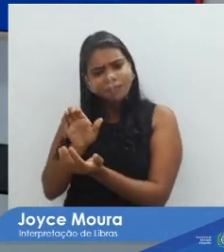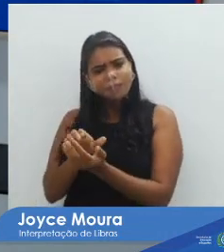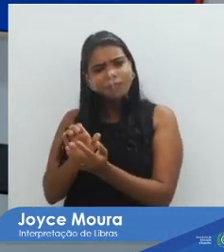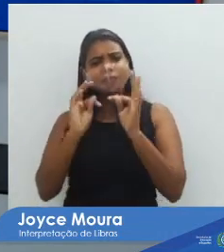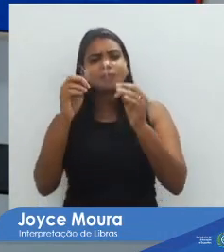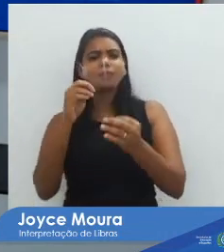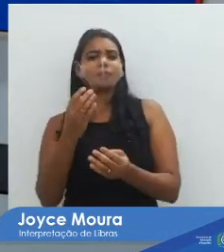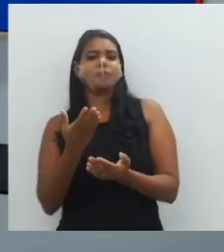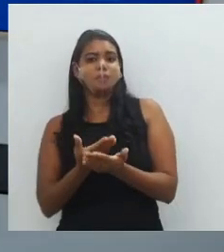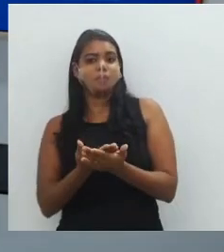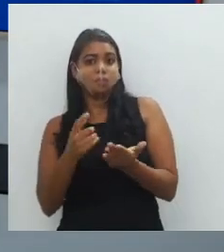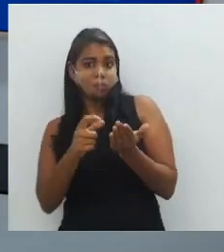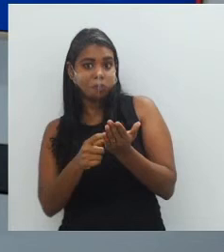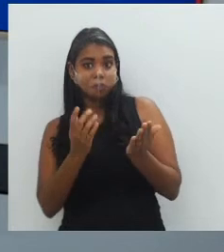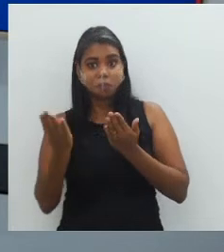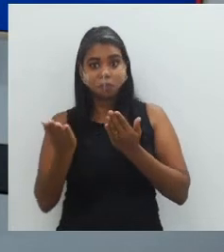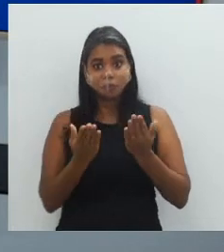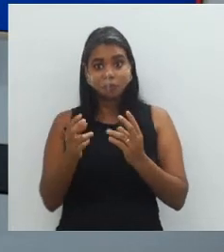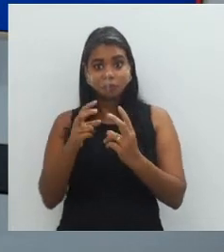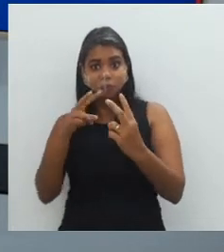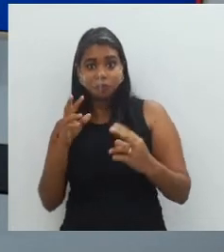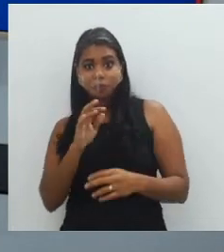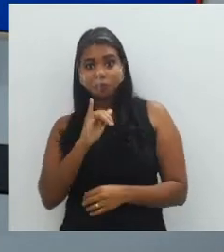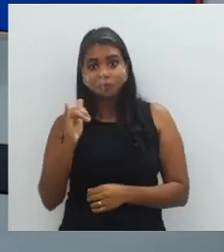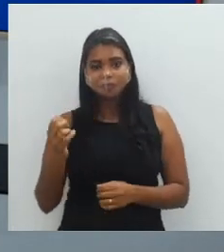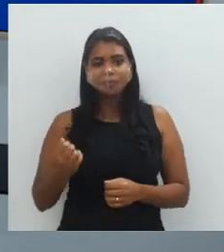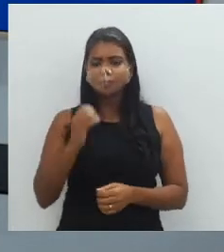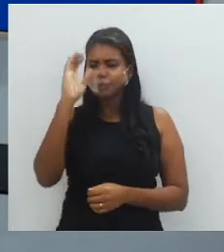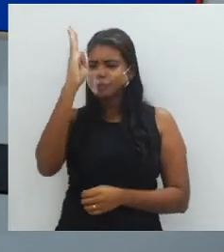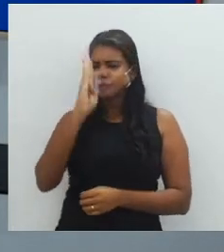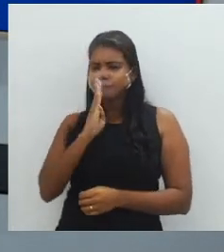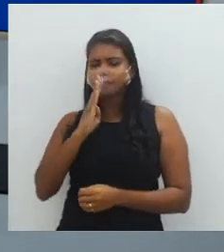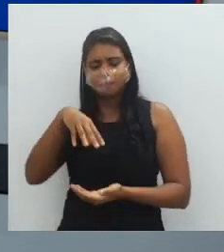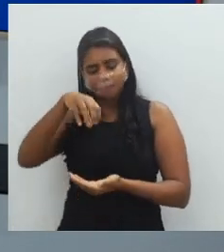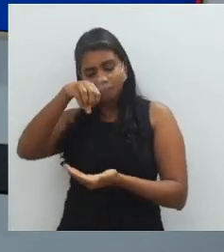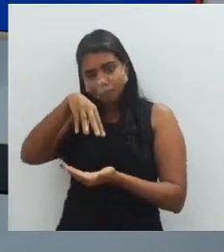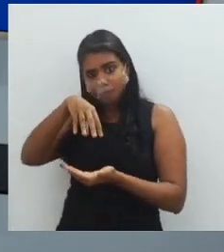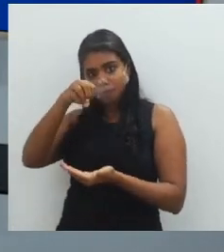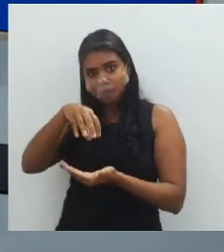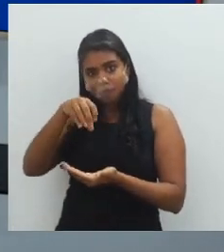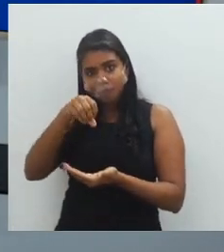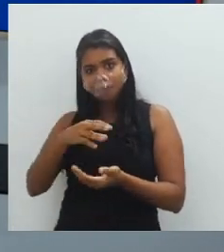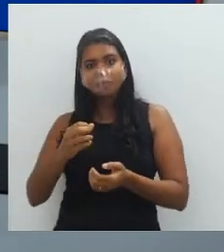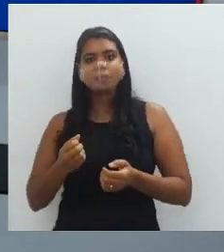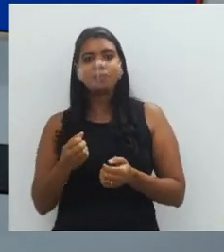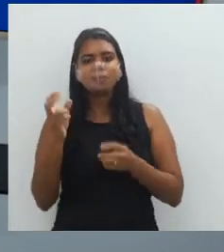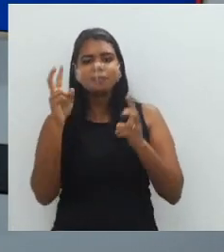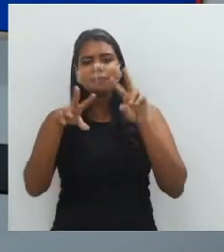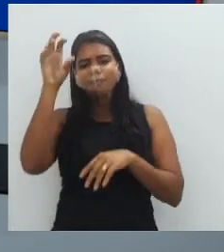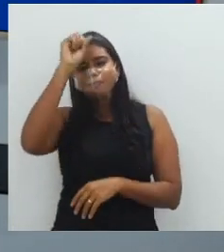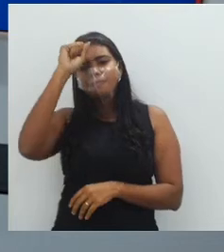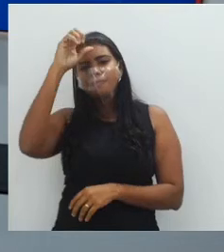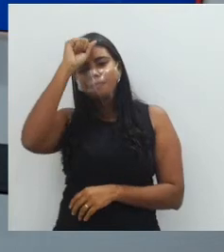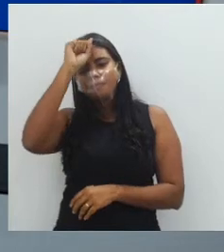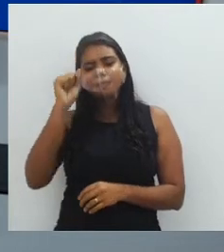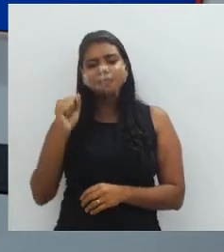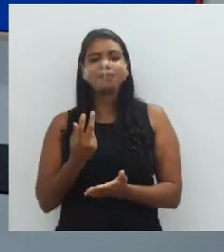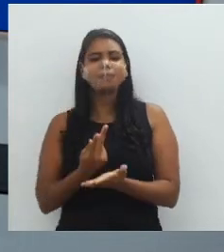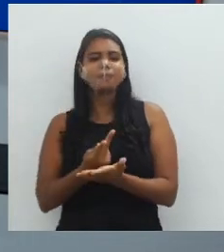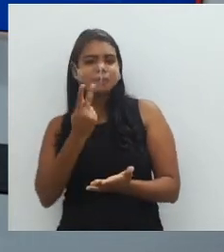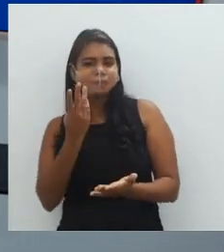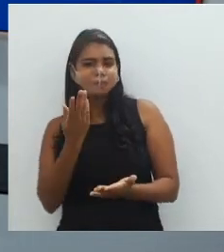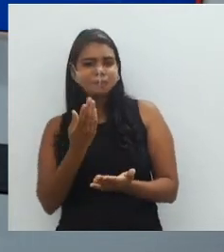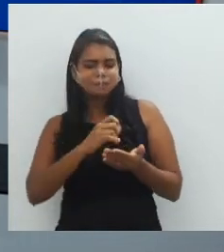baixem o Conecta aí e tenham acesso garantido ao Educa.pe e ao ambiente virtual de aprendizagem para realizar as suas